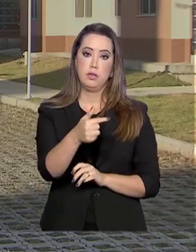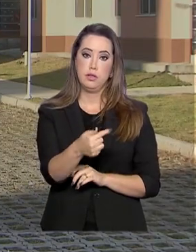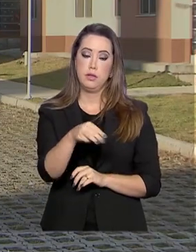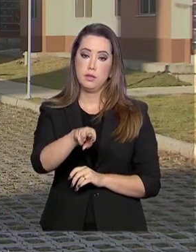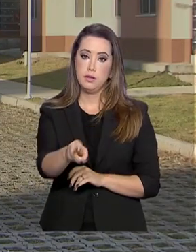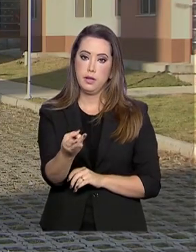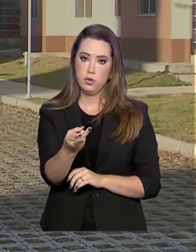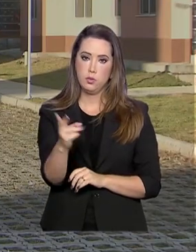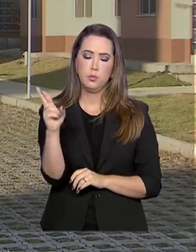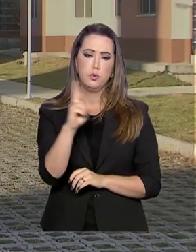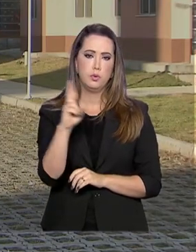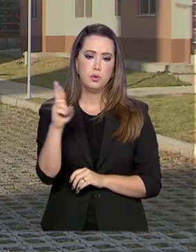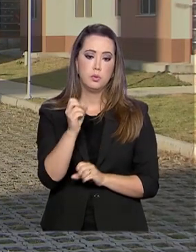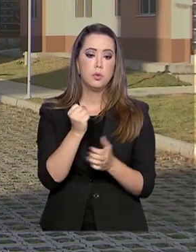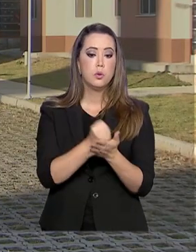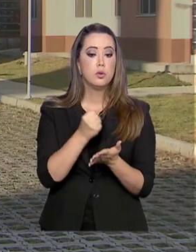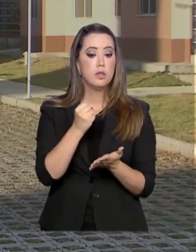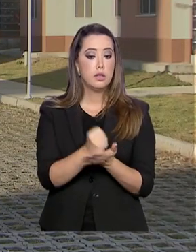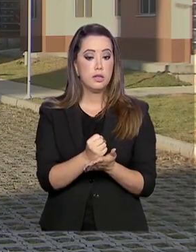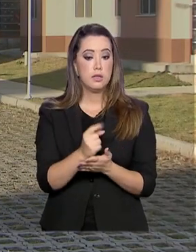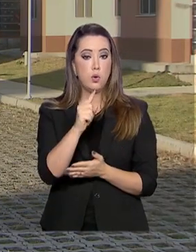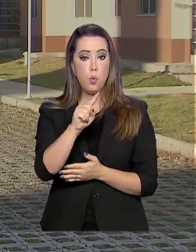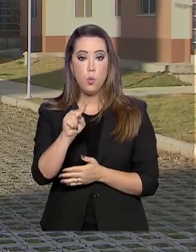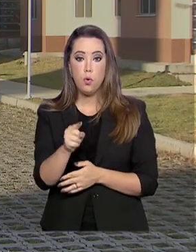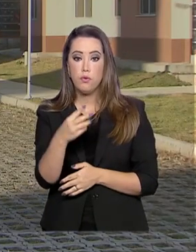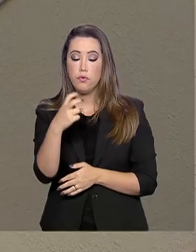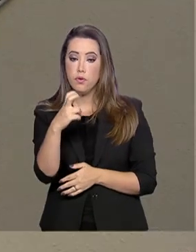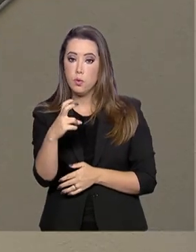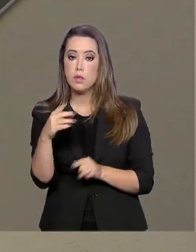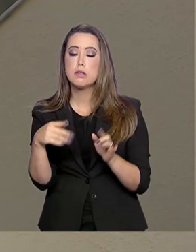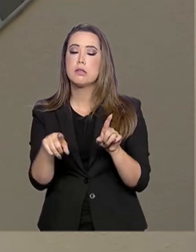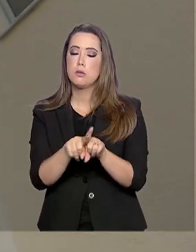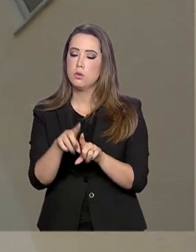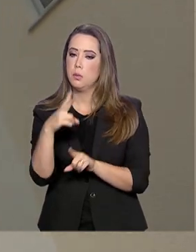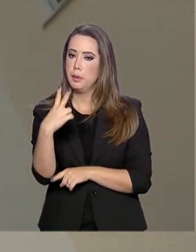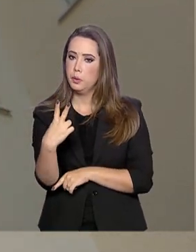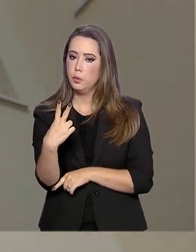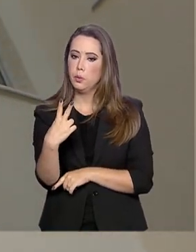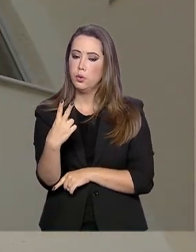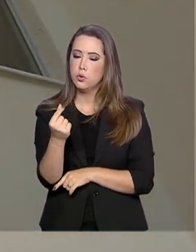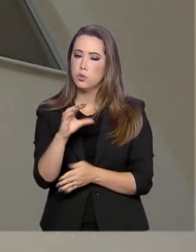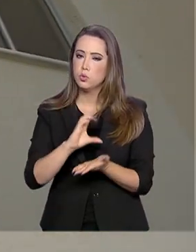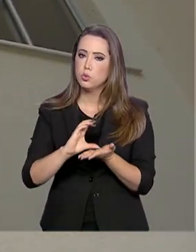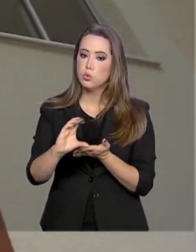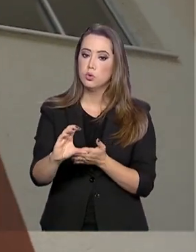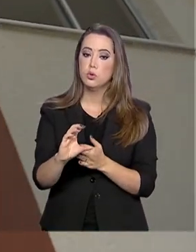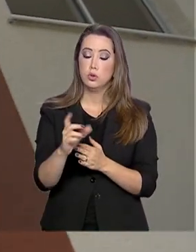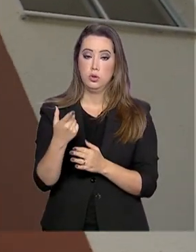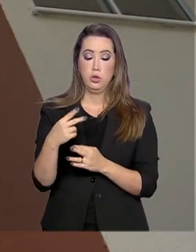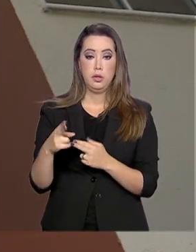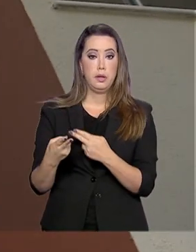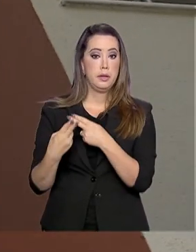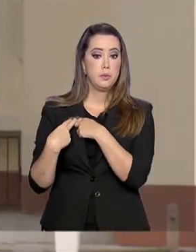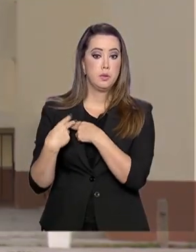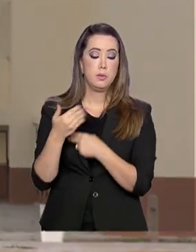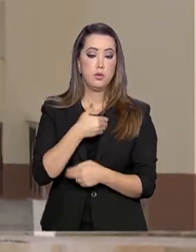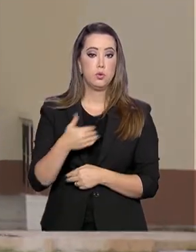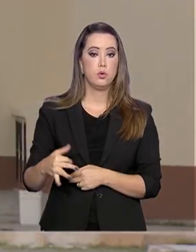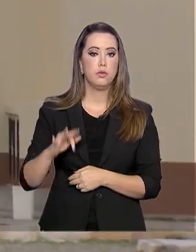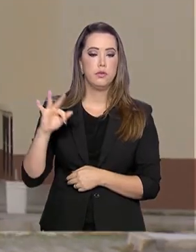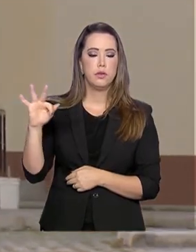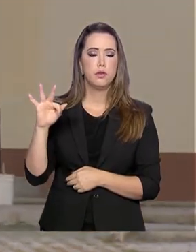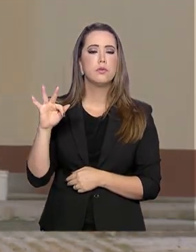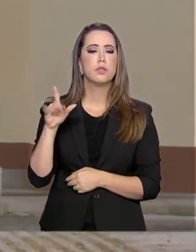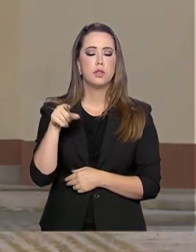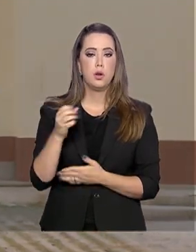contratação de novas moradias das faixas 1,5 e 2. O montante se refere à parcela de responsabilidade da União para